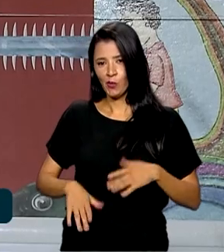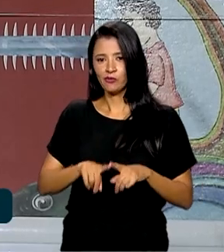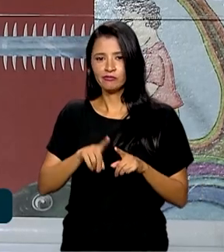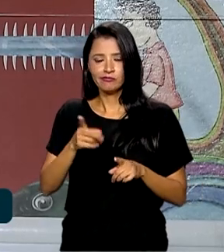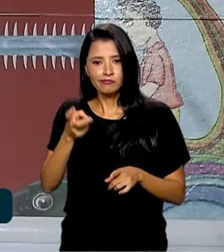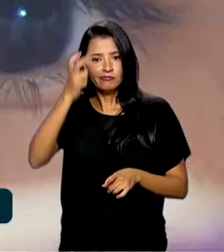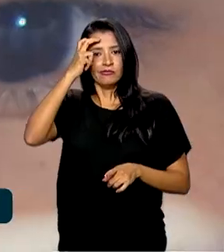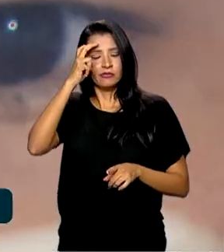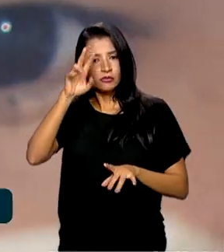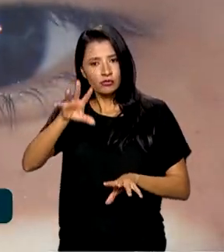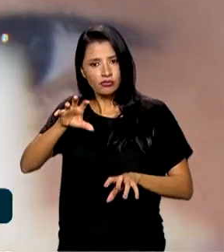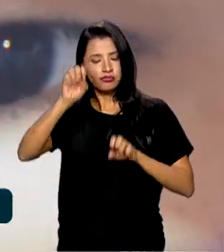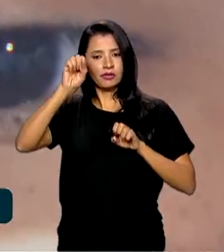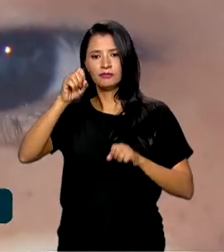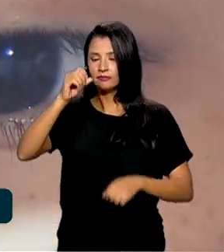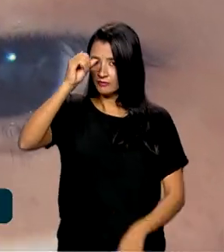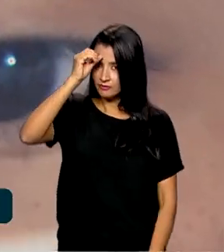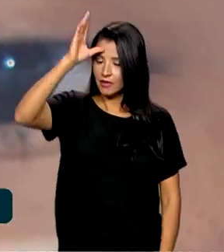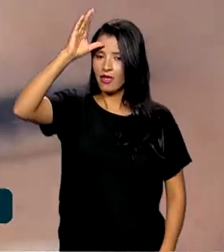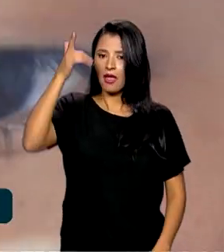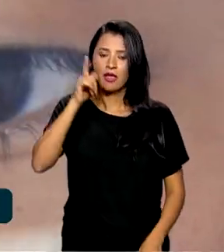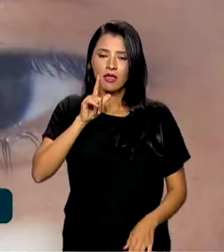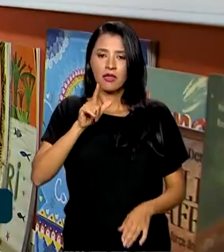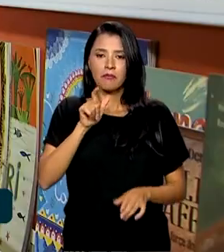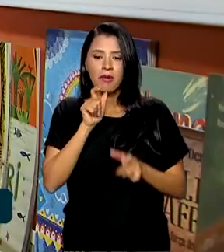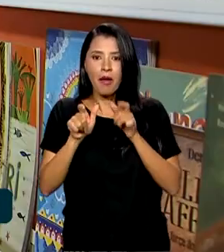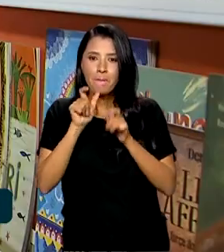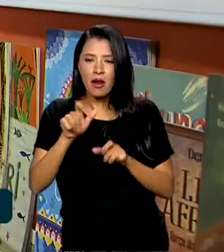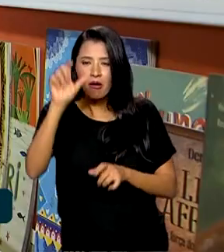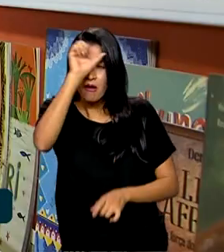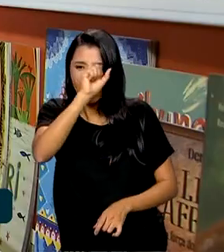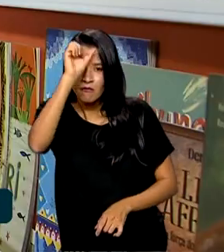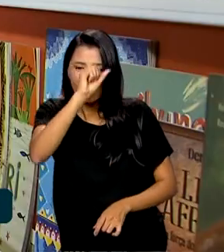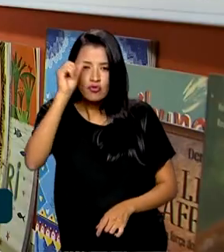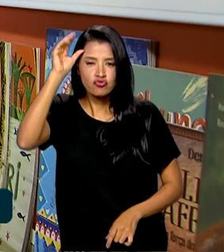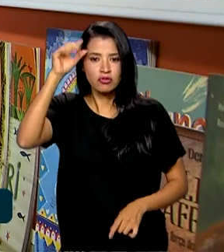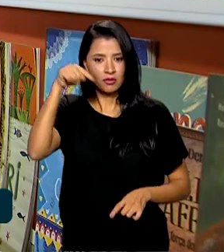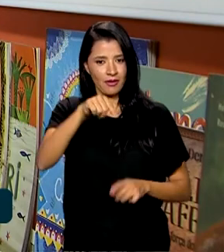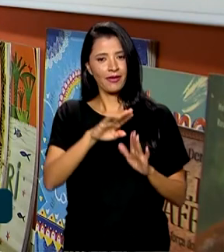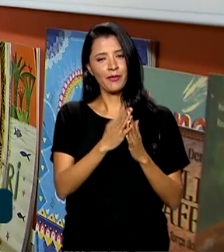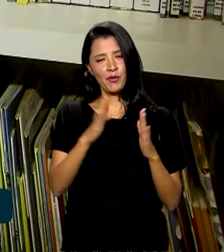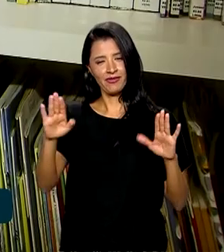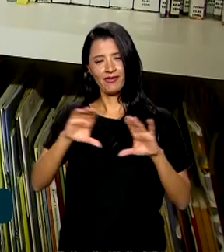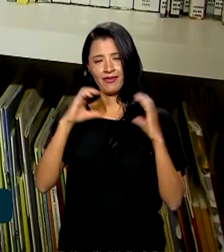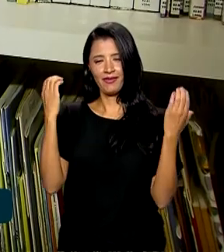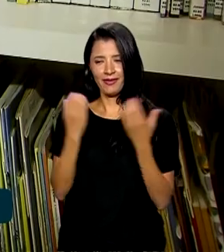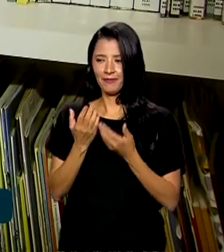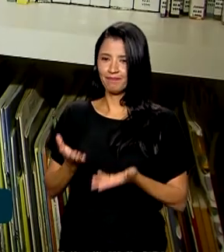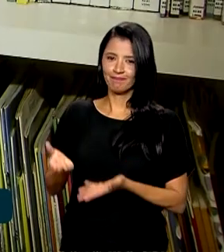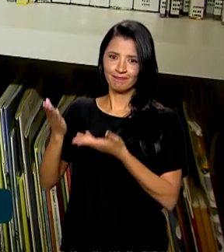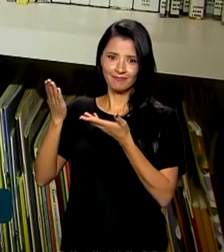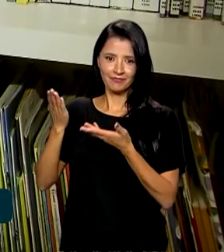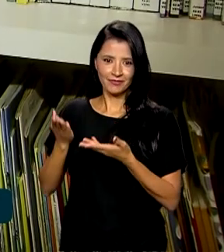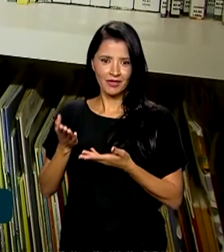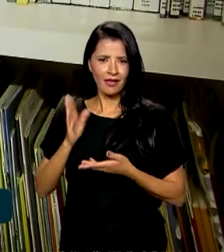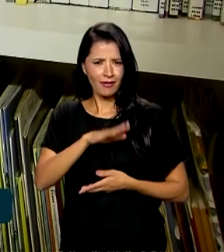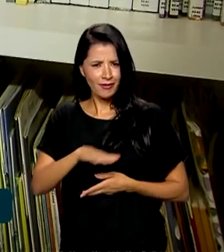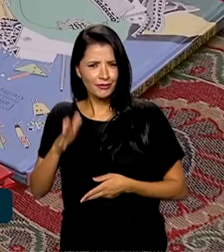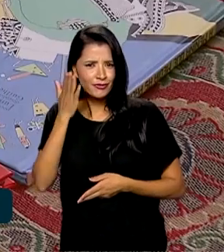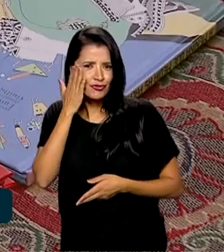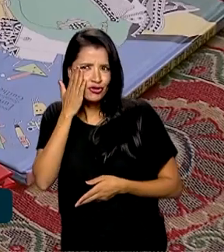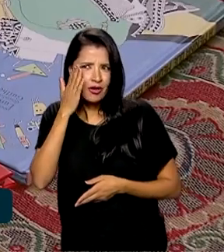conhecimento e enriquecer o vocabulário. Aqui nessa biblioteca comunitária, os pequenos já sabem a